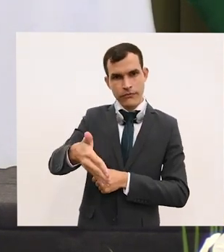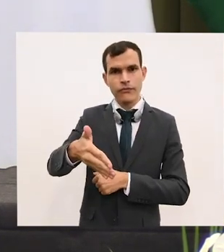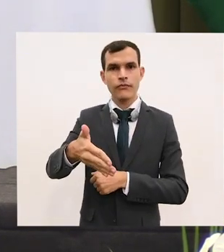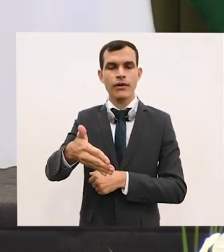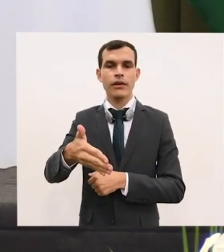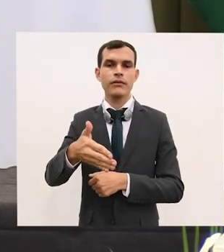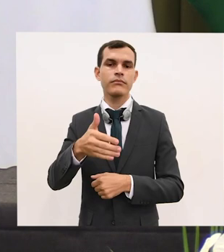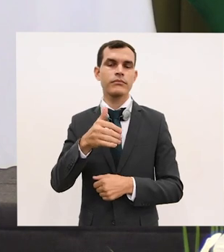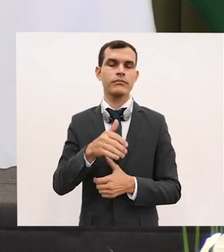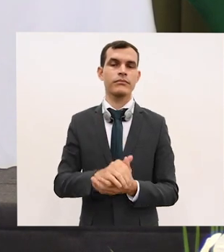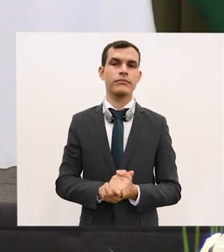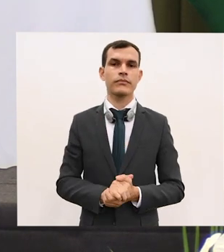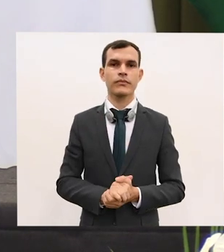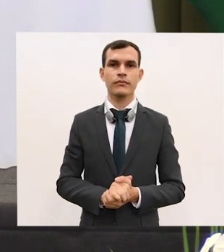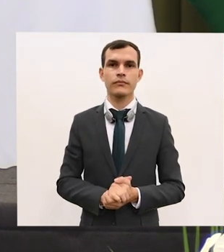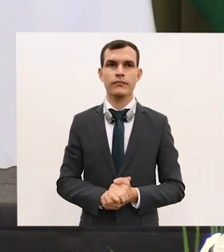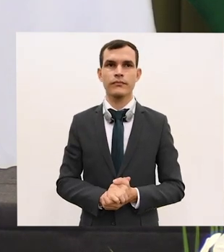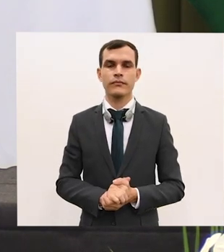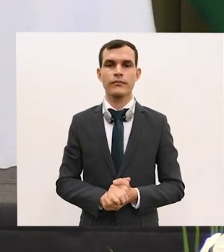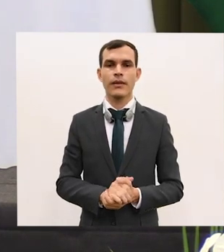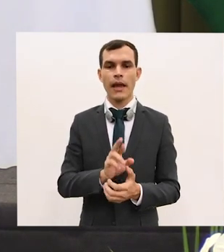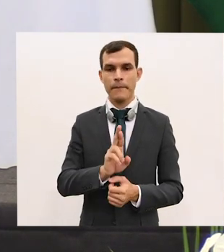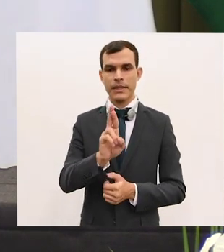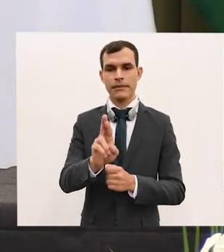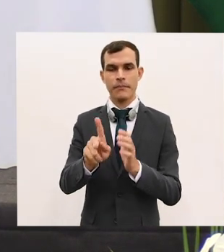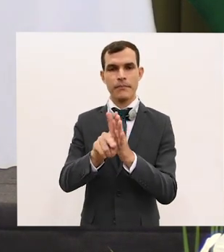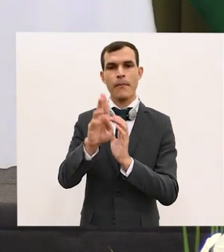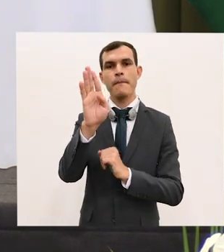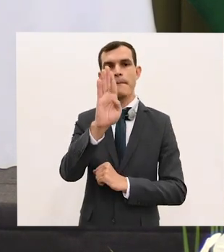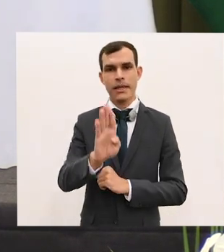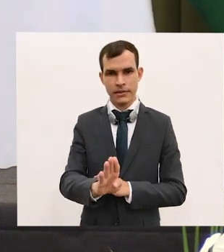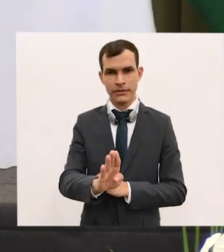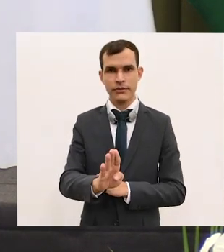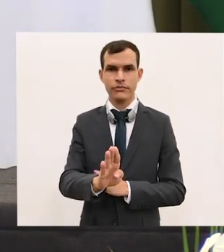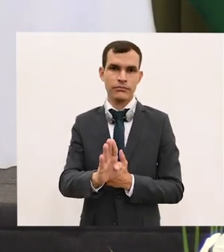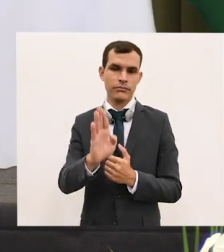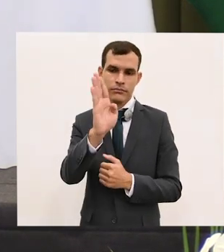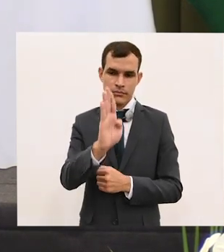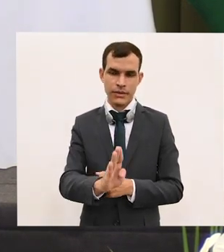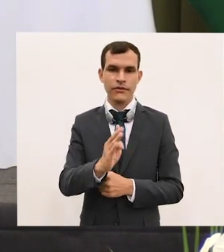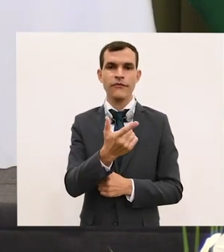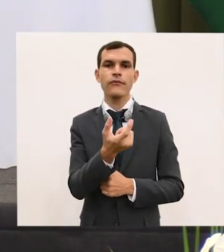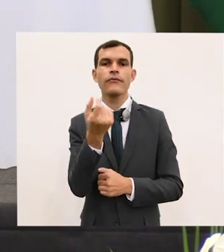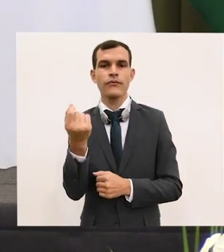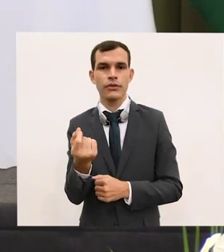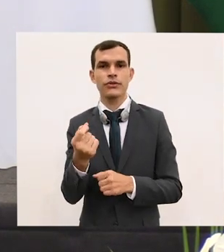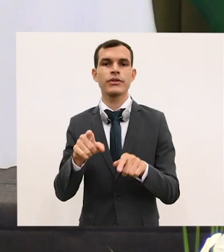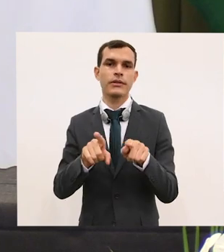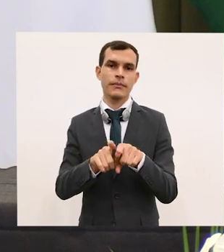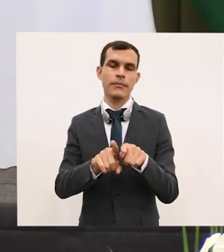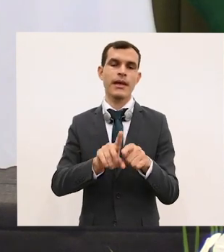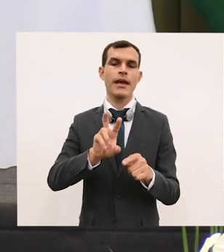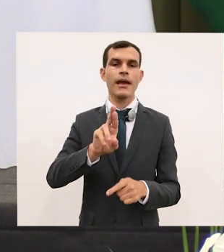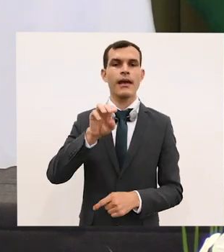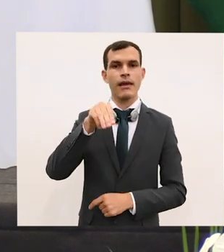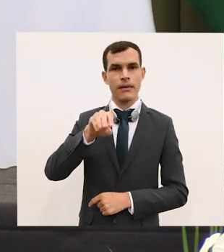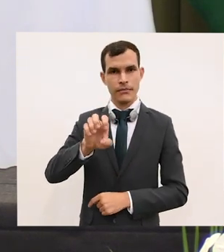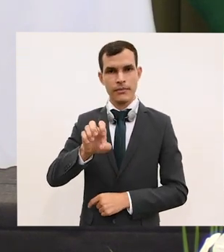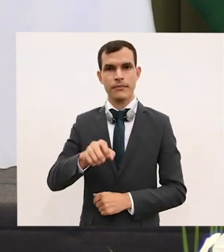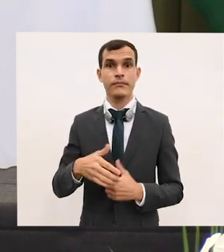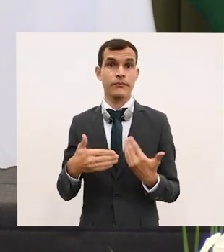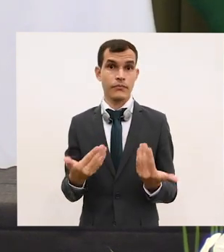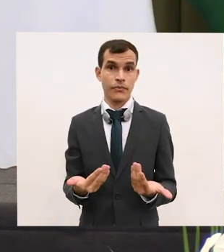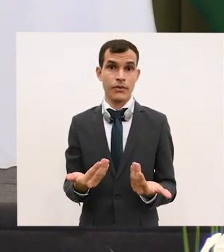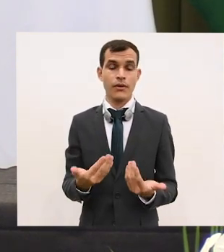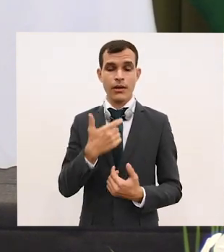brasileiras no W20 e G20, e na Rede Mulher Empreendedora, a RME. Em nome do presidente